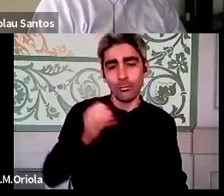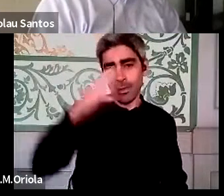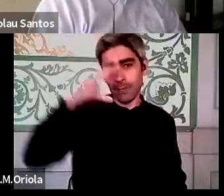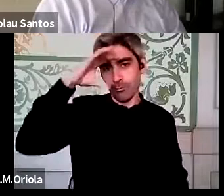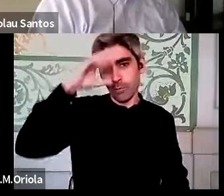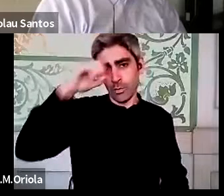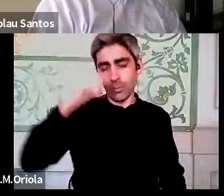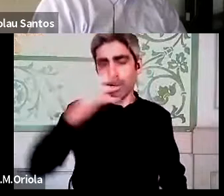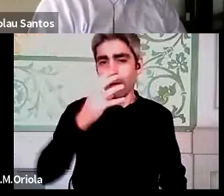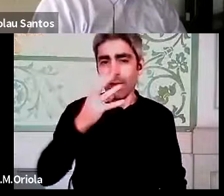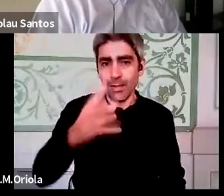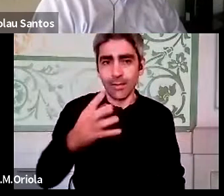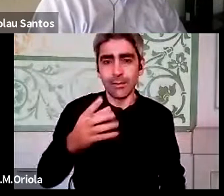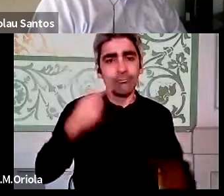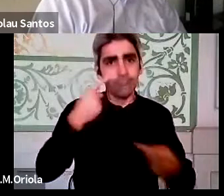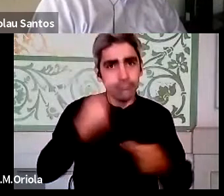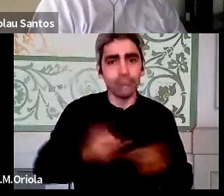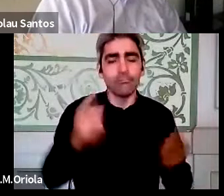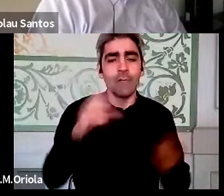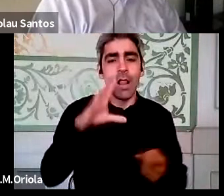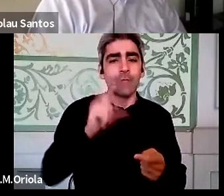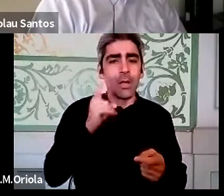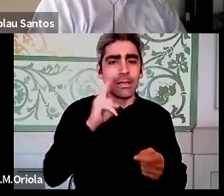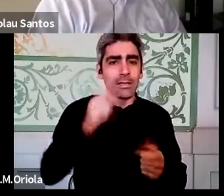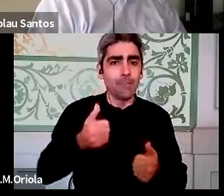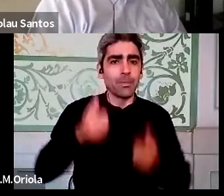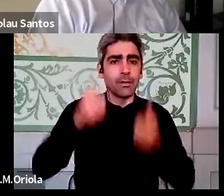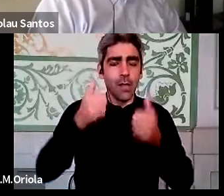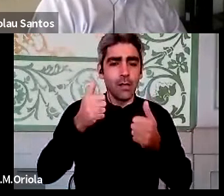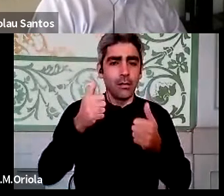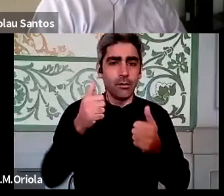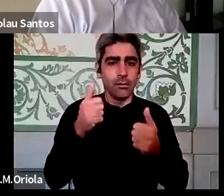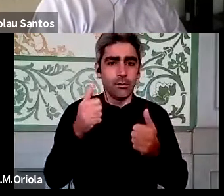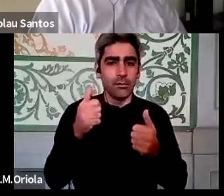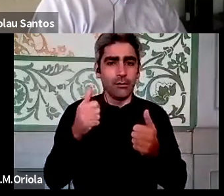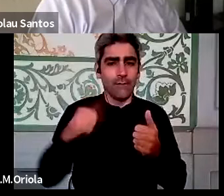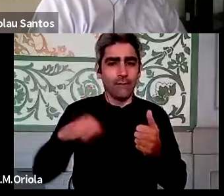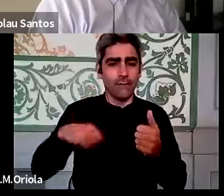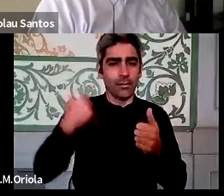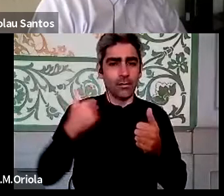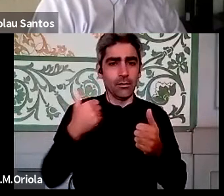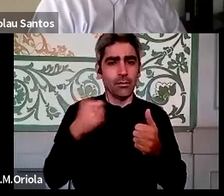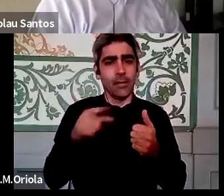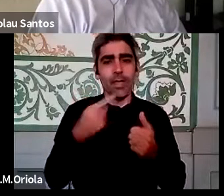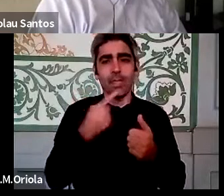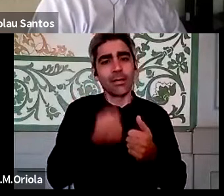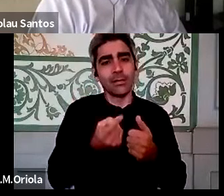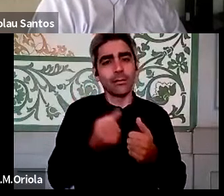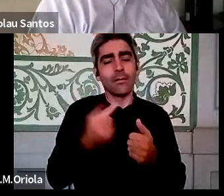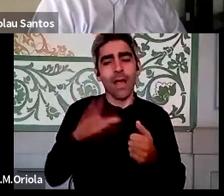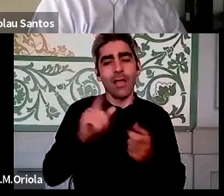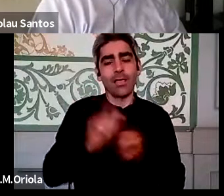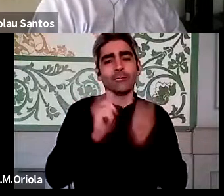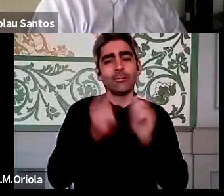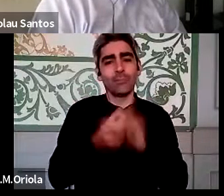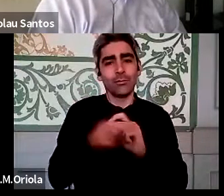disse no lançamento da Lisboa Capital Verde, não é? Que ia transformar a